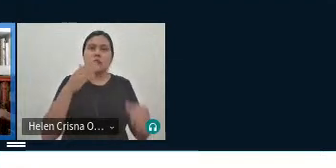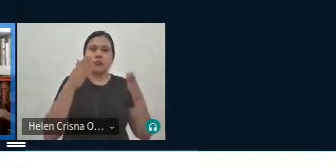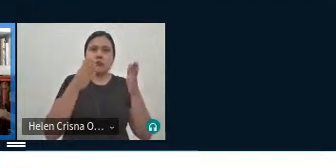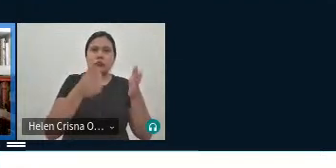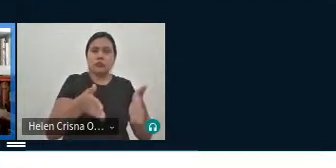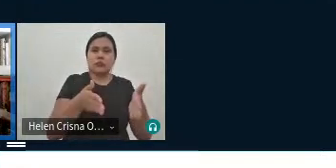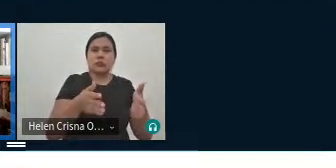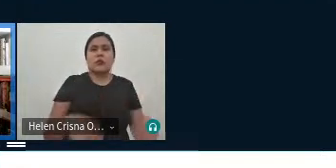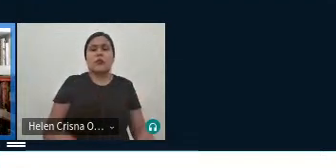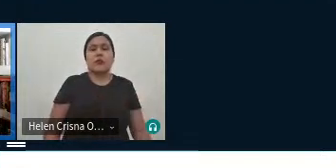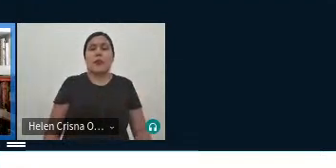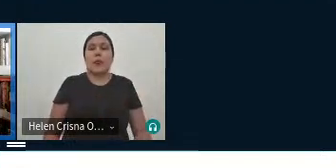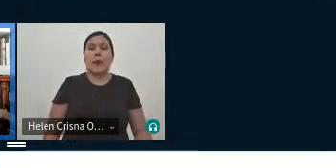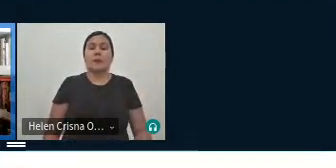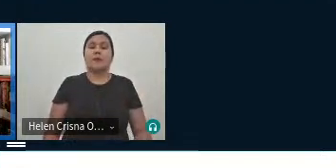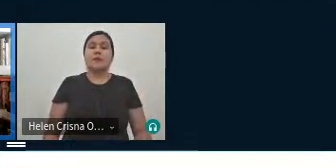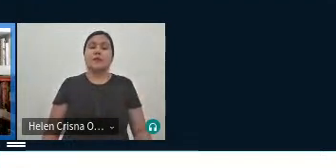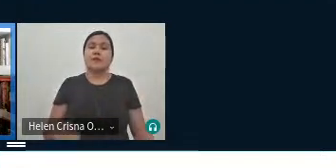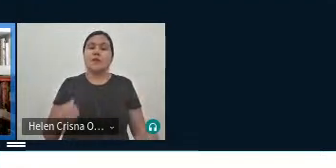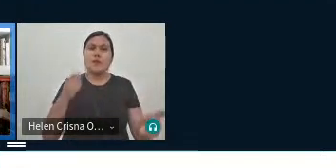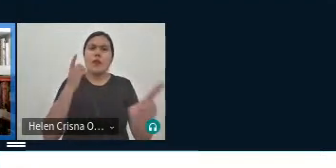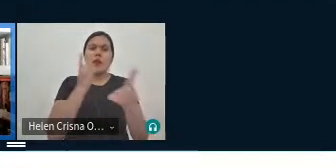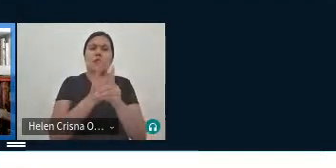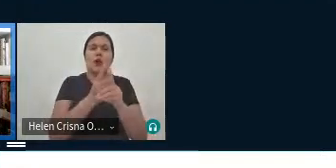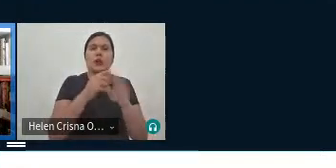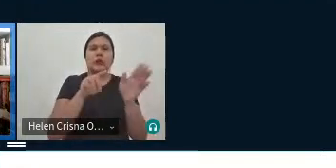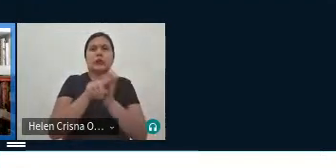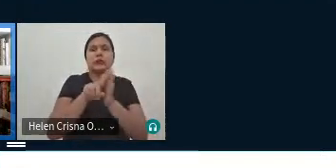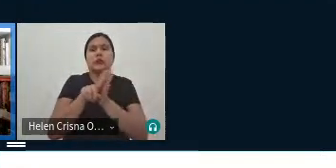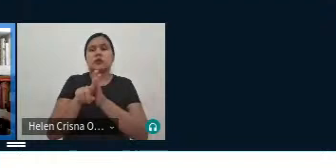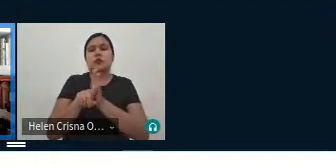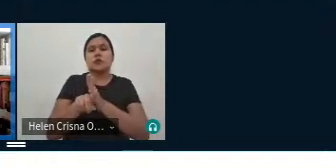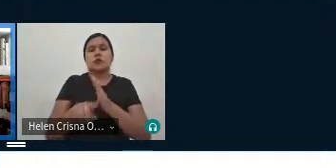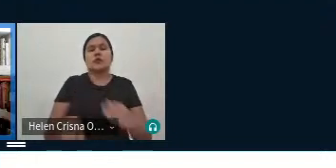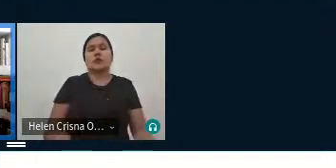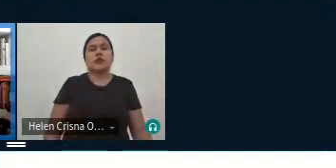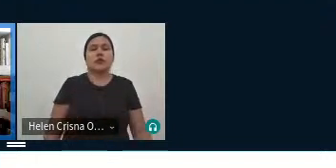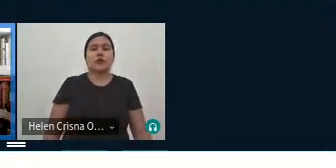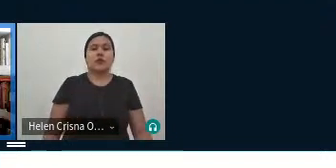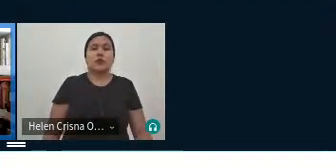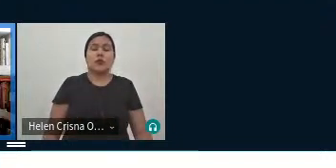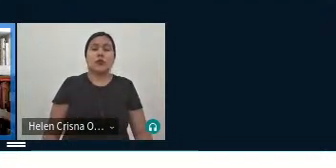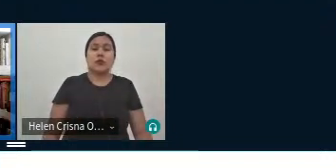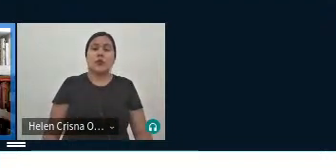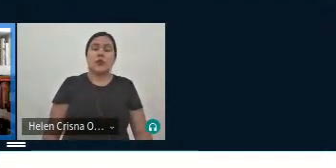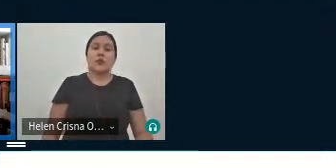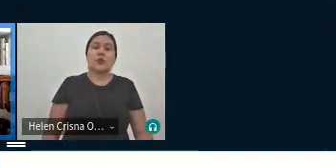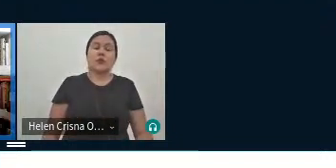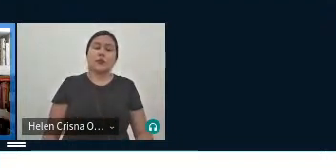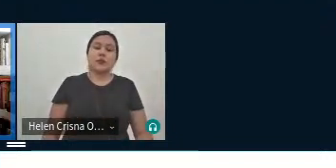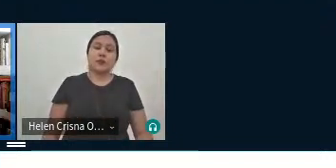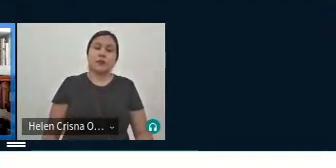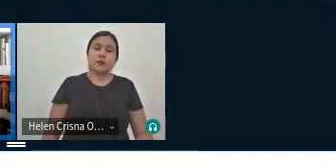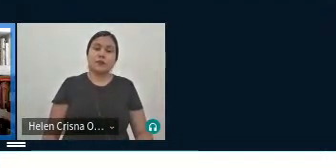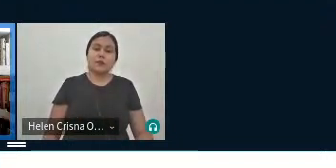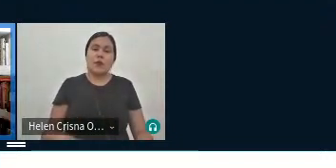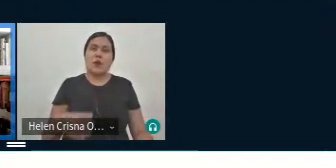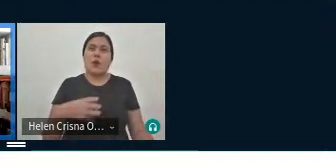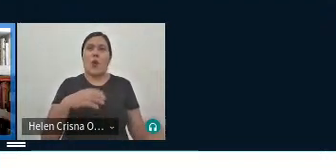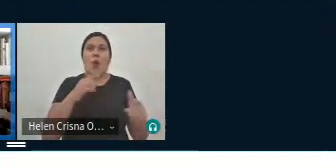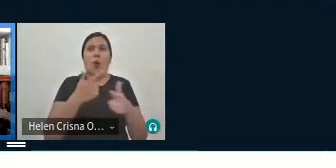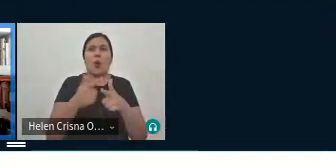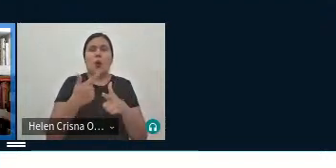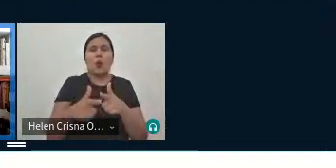que ela se defronta com determinadas questões né sempre no sentido aqui problemático